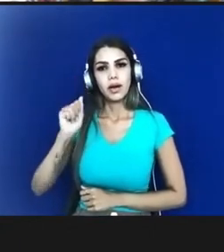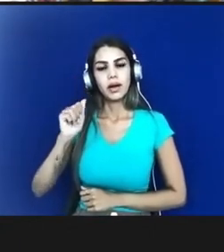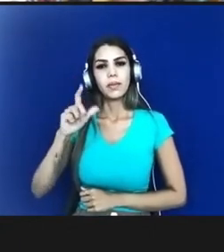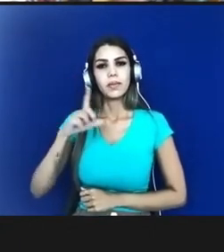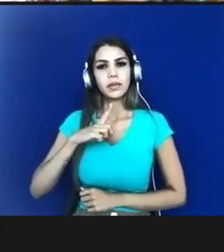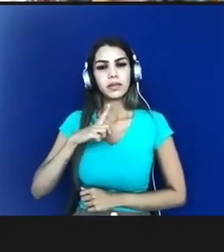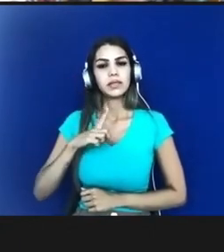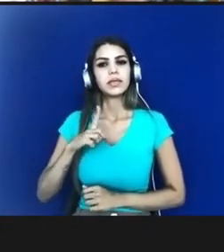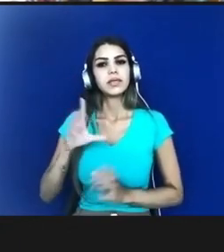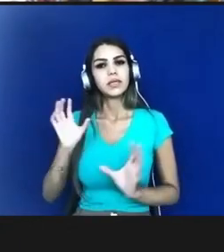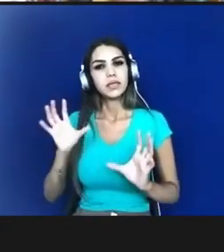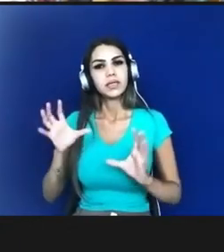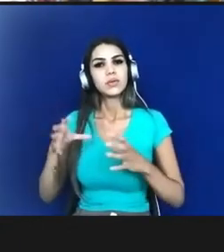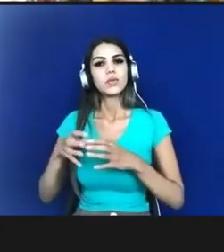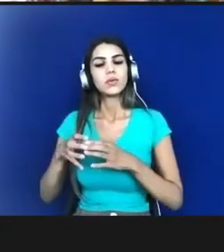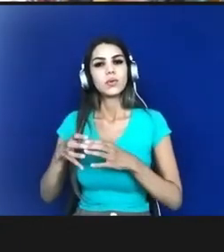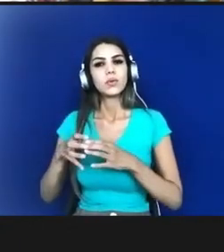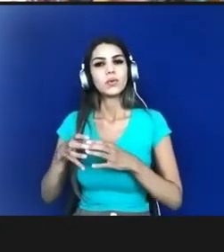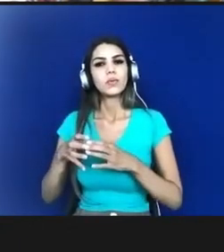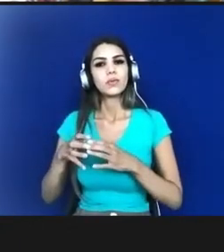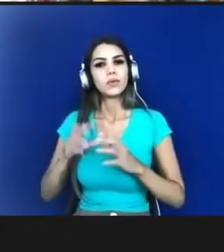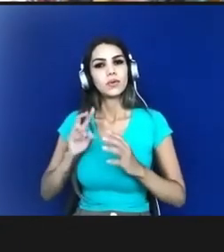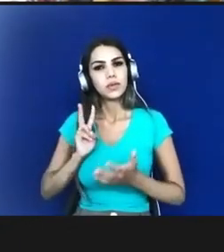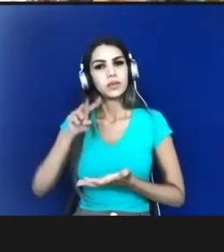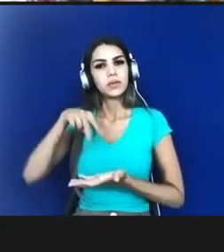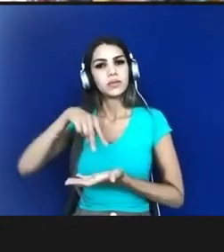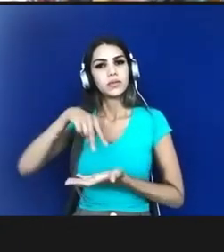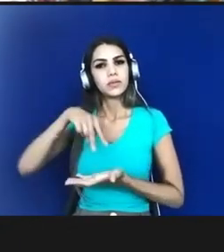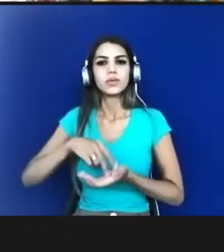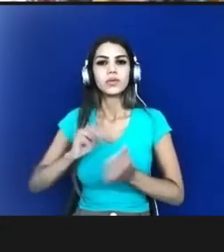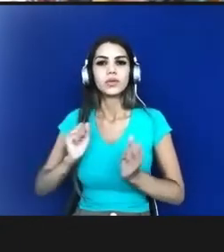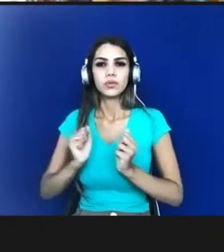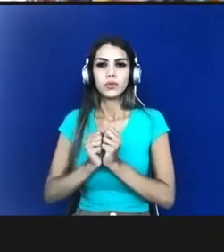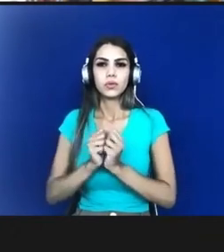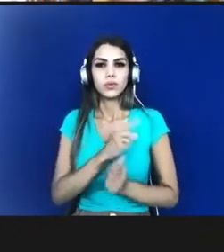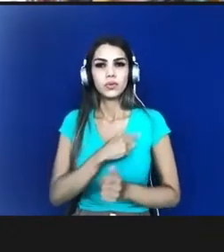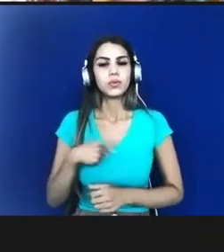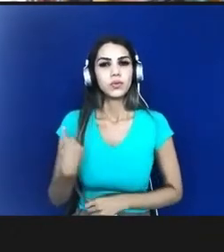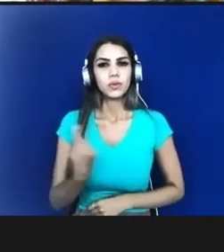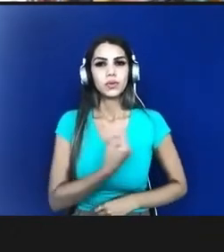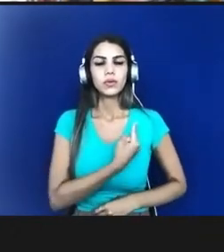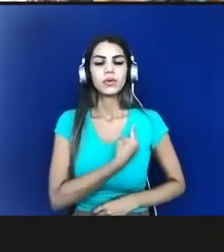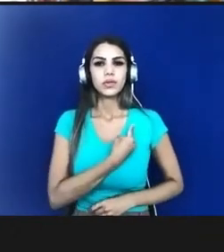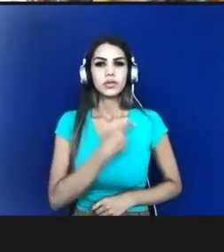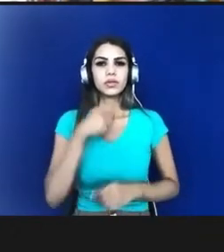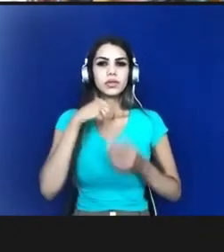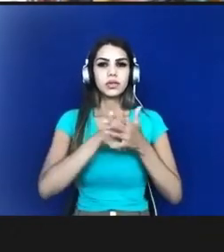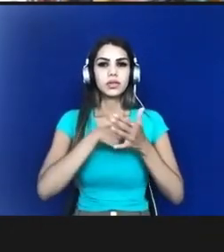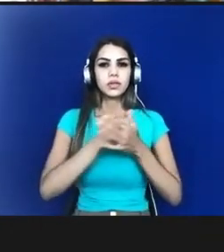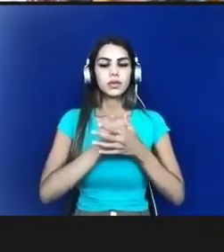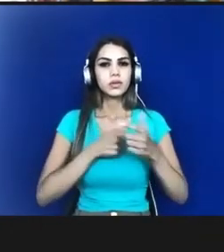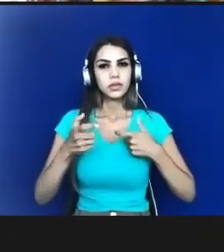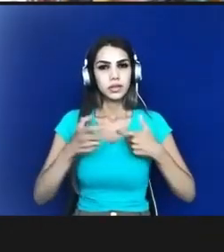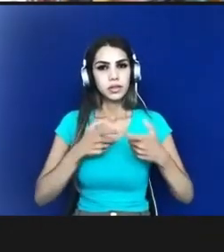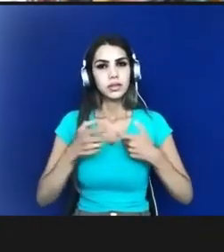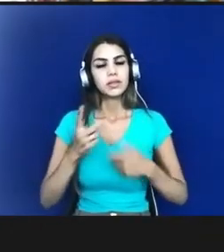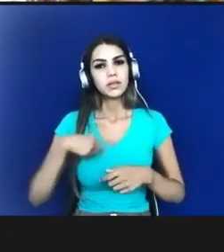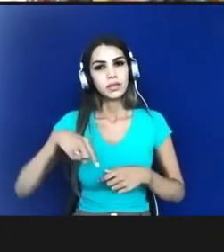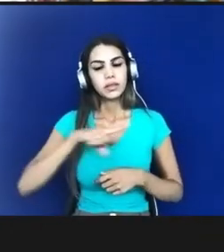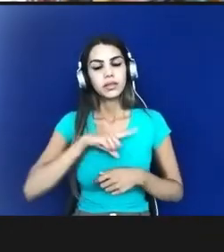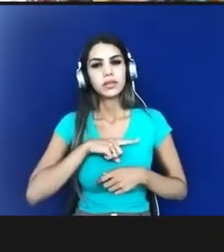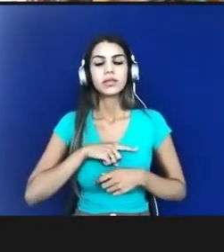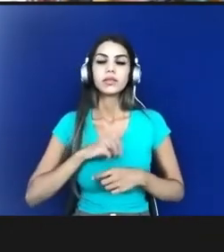trincheira que a gente nessa guerra que a gente está travando né e a antropologia